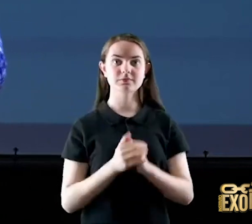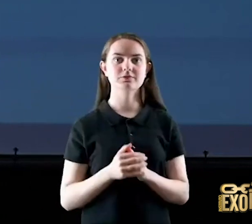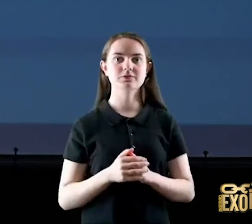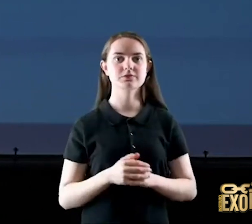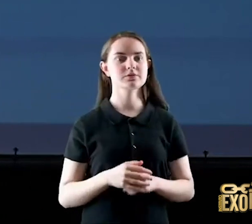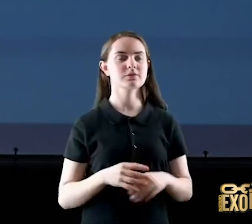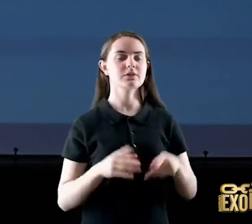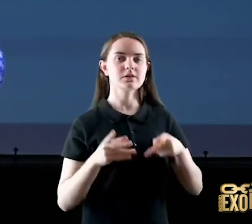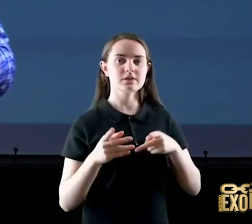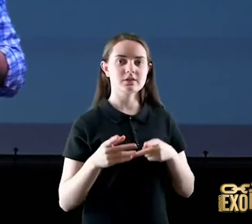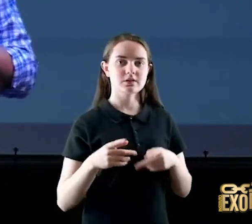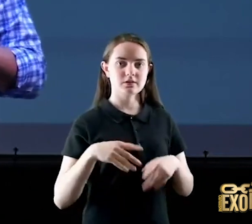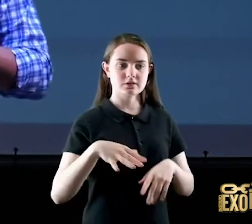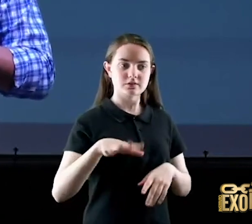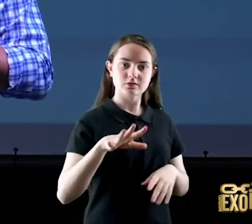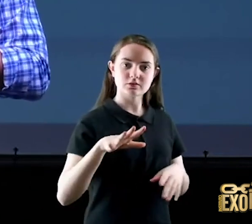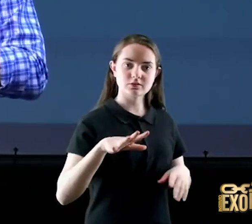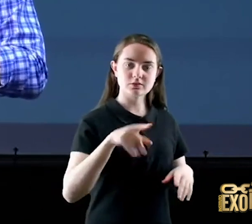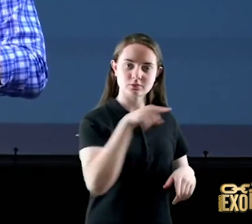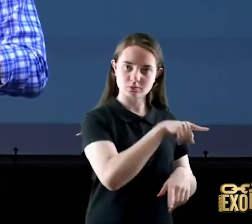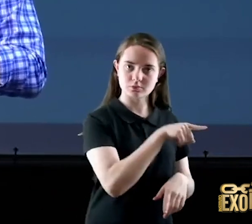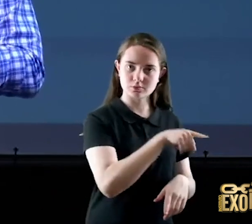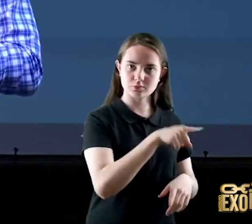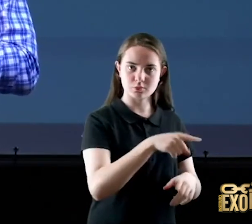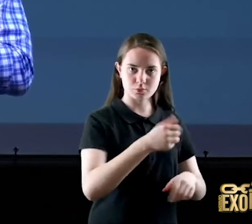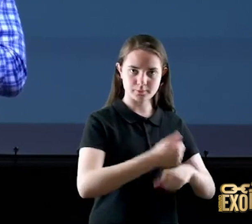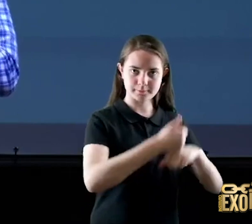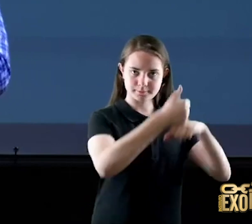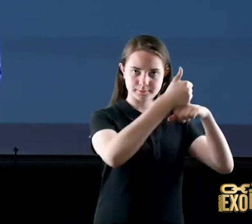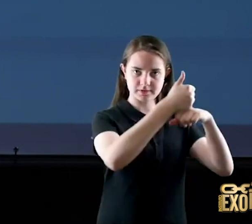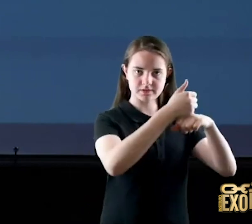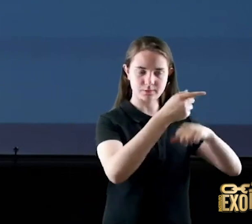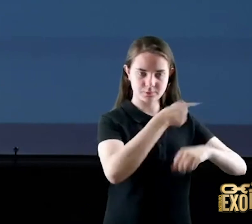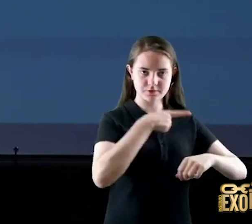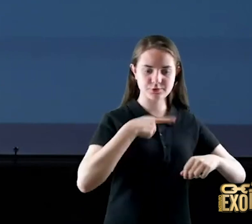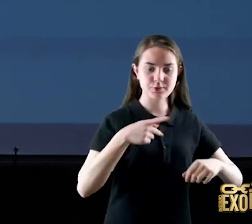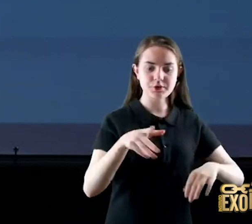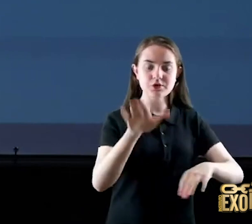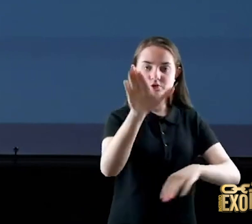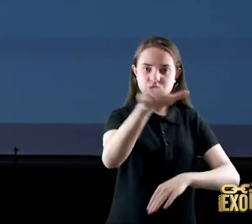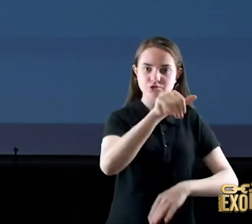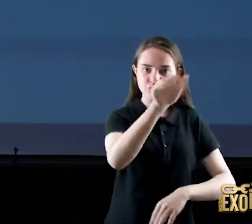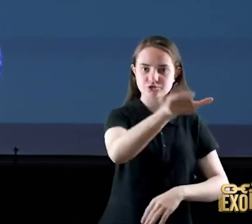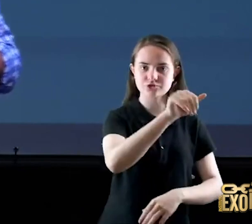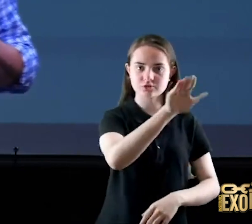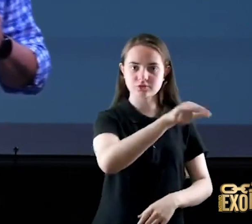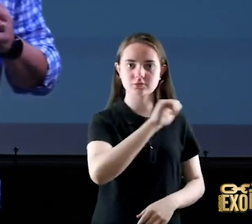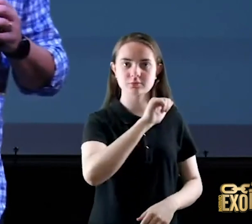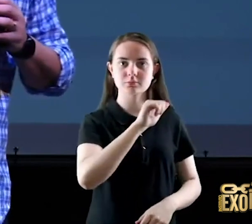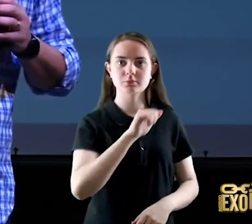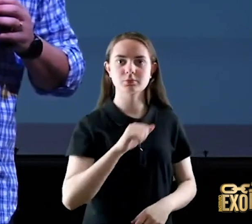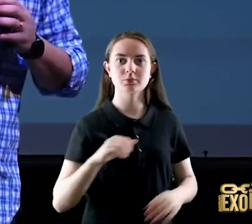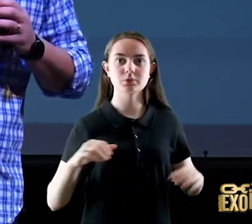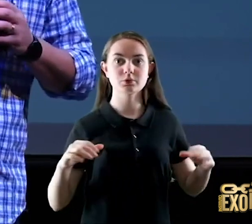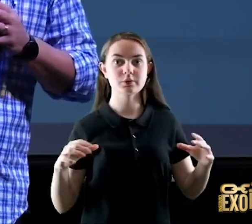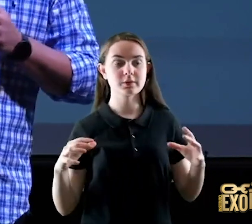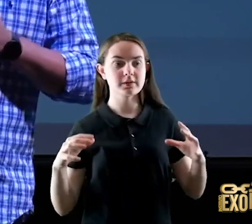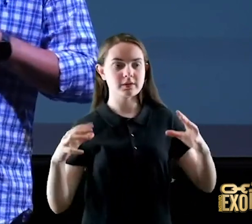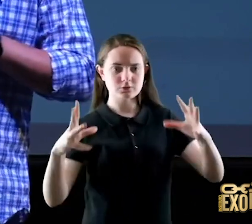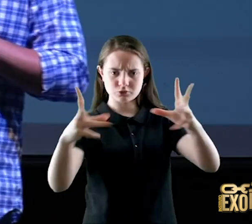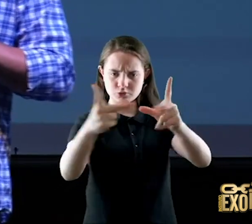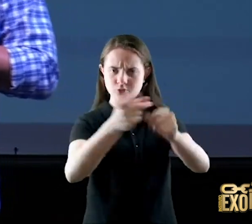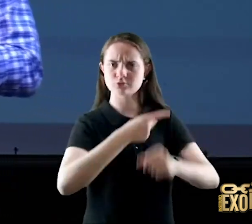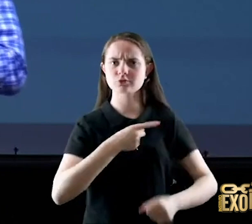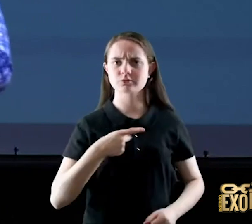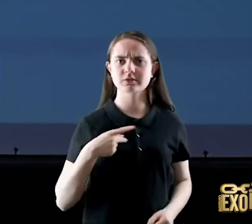tinha convidado todos os pastores do seu ministério para estar num culto de uma determinada denominação e no final do